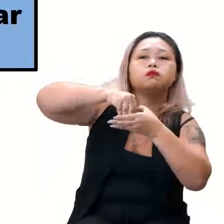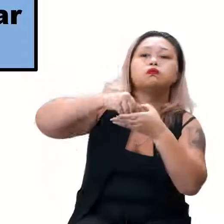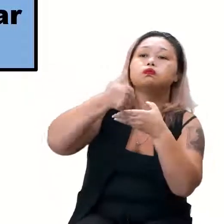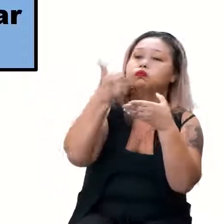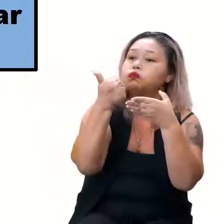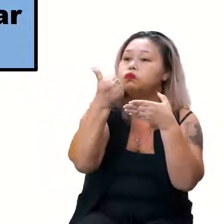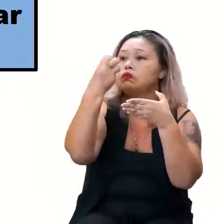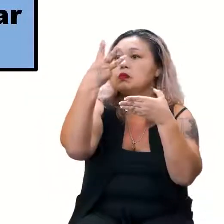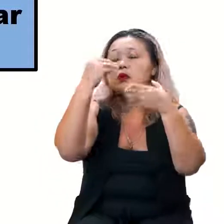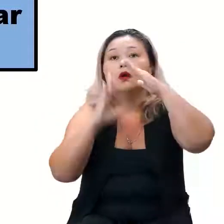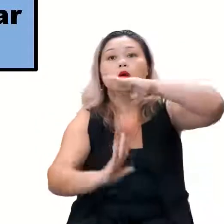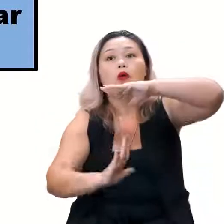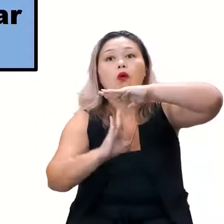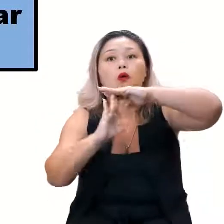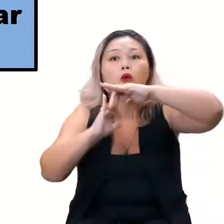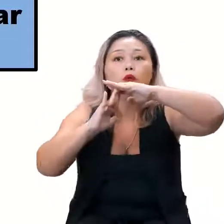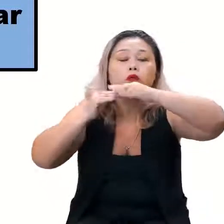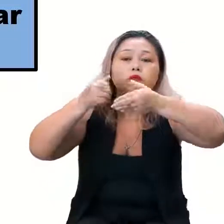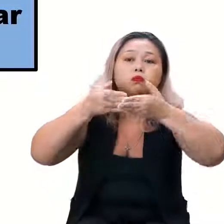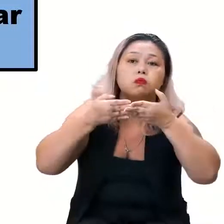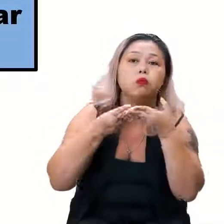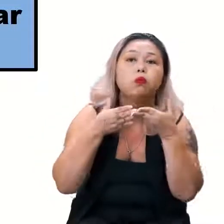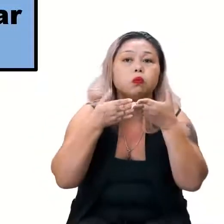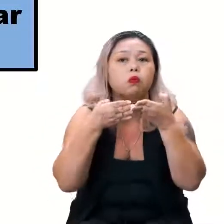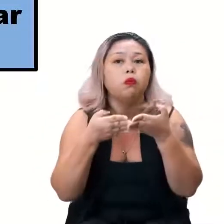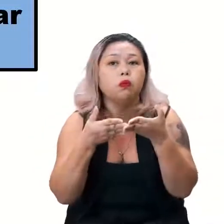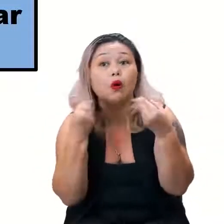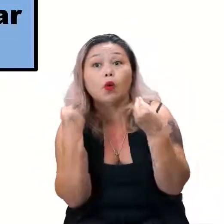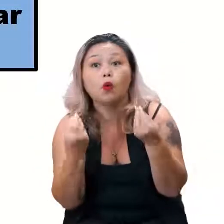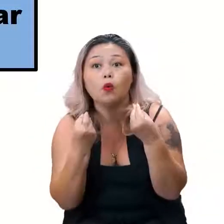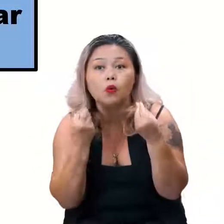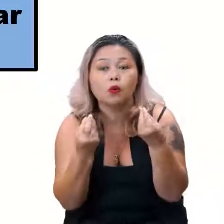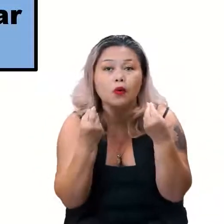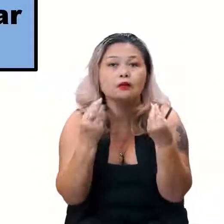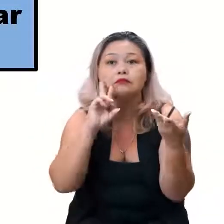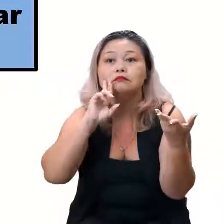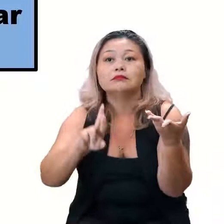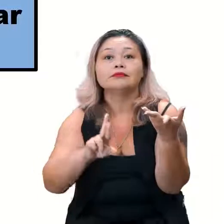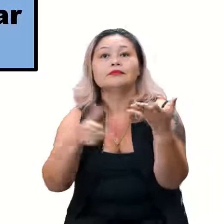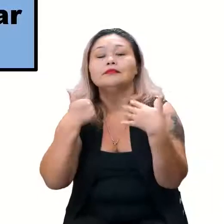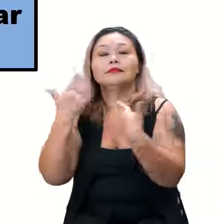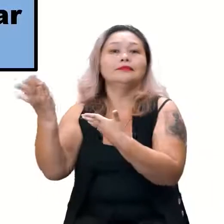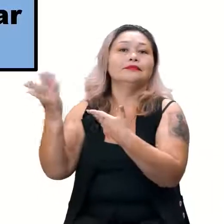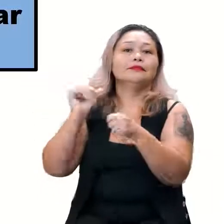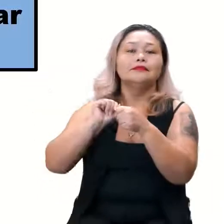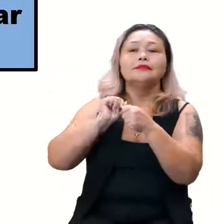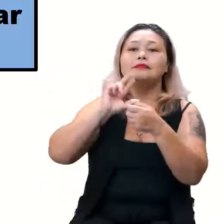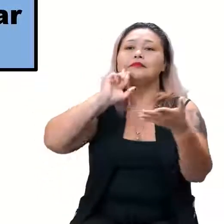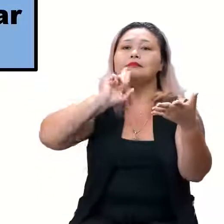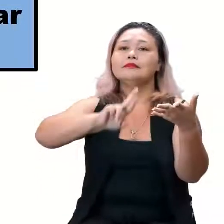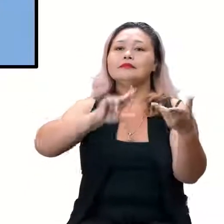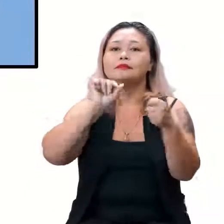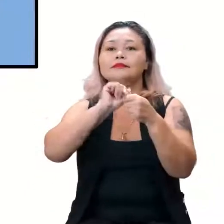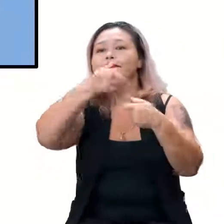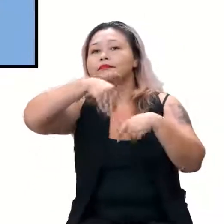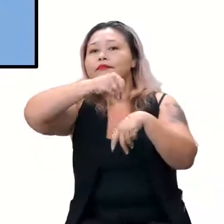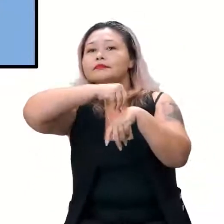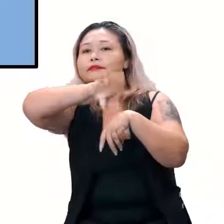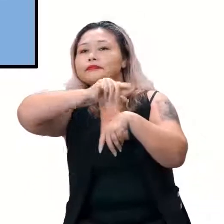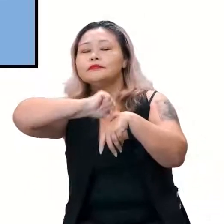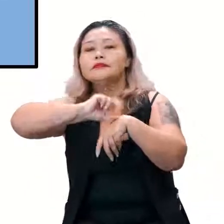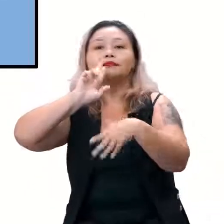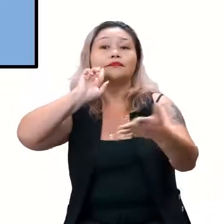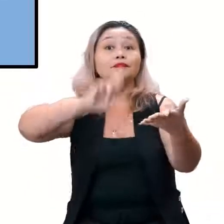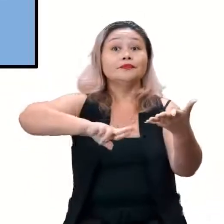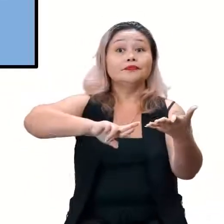quilos, né? Como que nós vamos fazer agora? Vamos resolver? Vamos lá. Dando a solução para o pessoal, vamos lá? A resposta